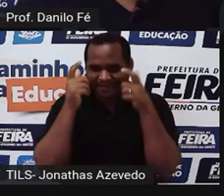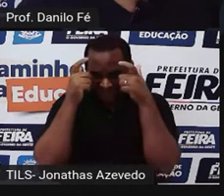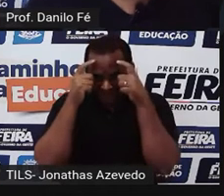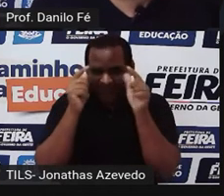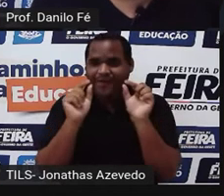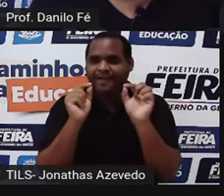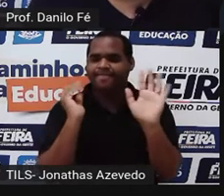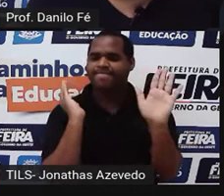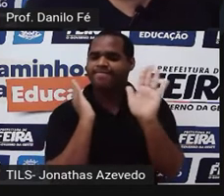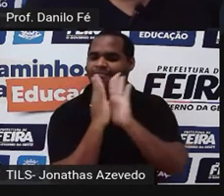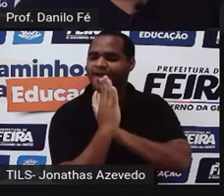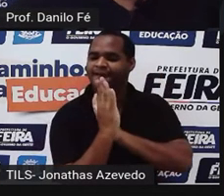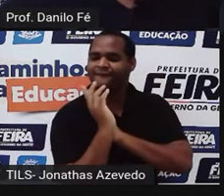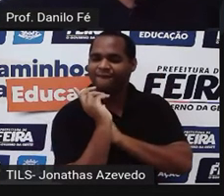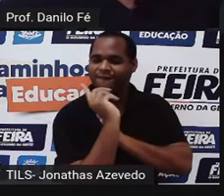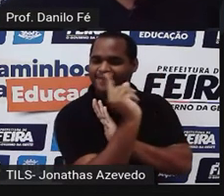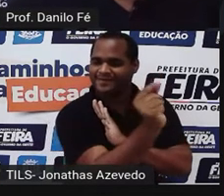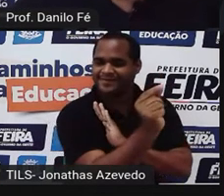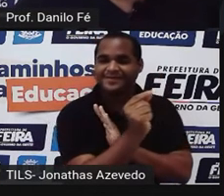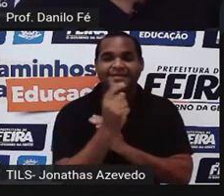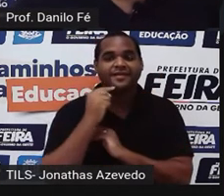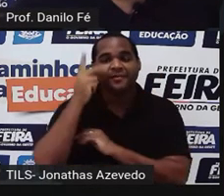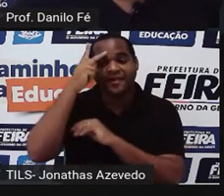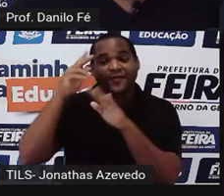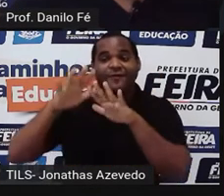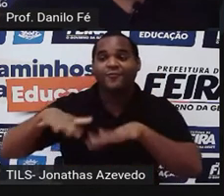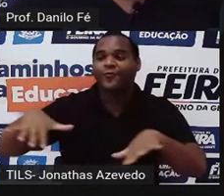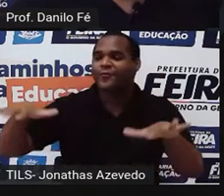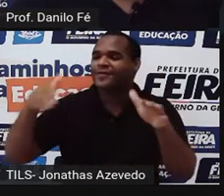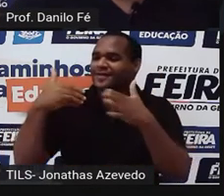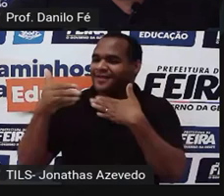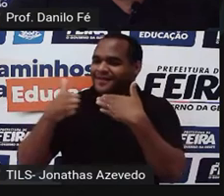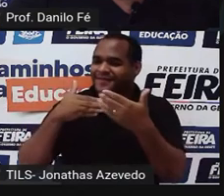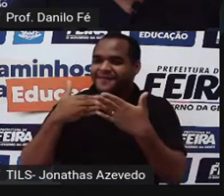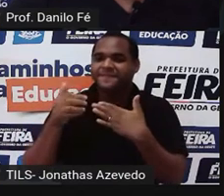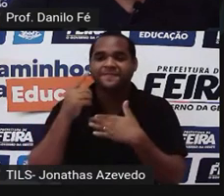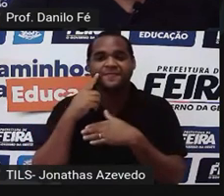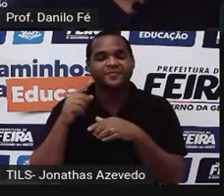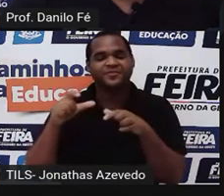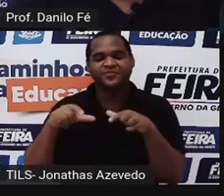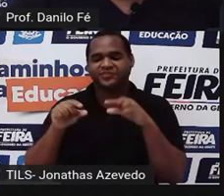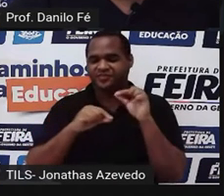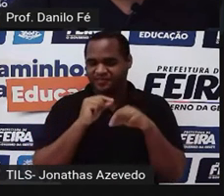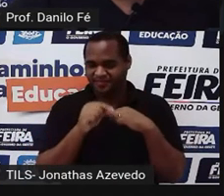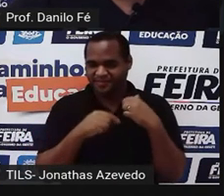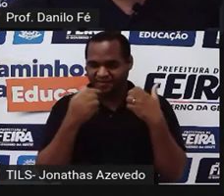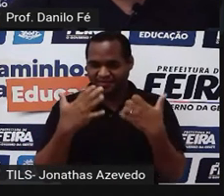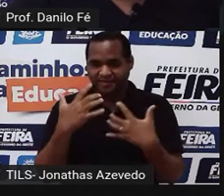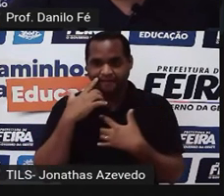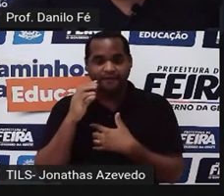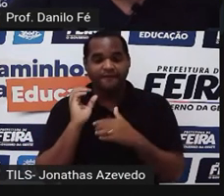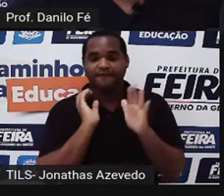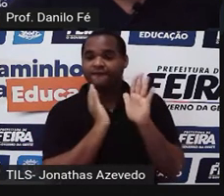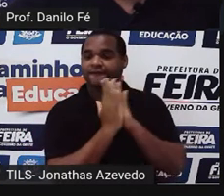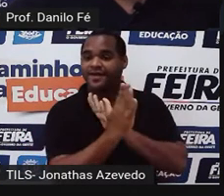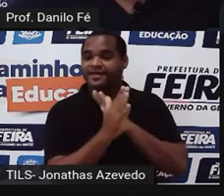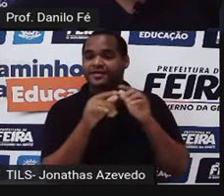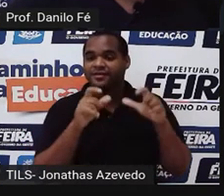foge e deixa o povo lá, salvo dele, né? E ele foge para o Brasil,